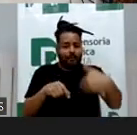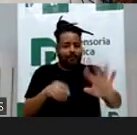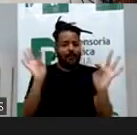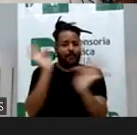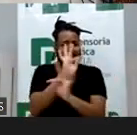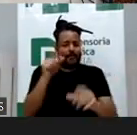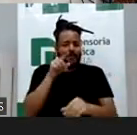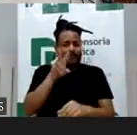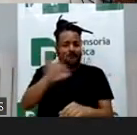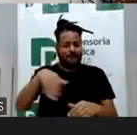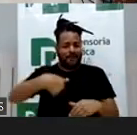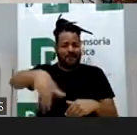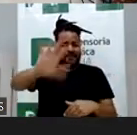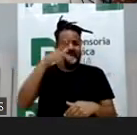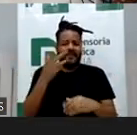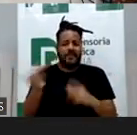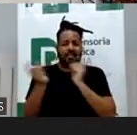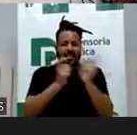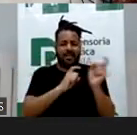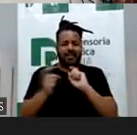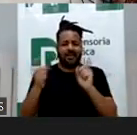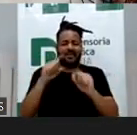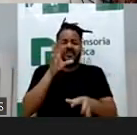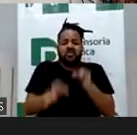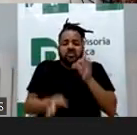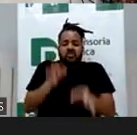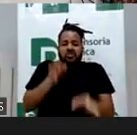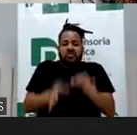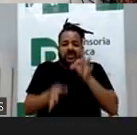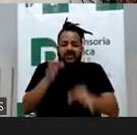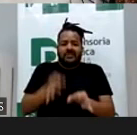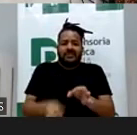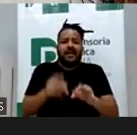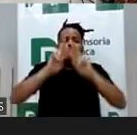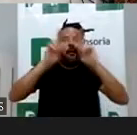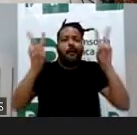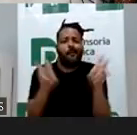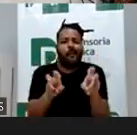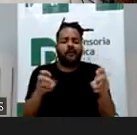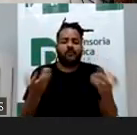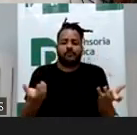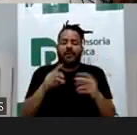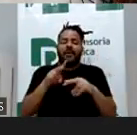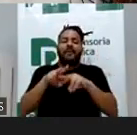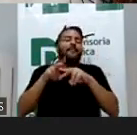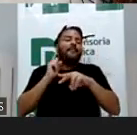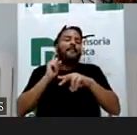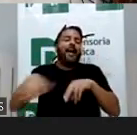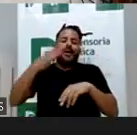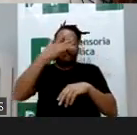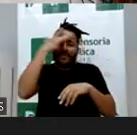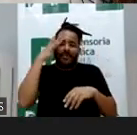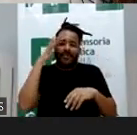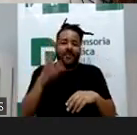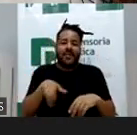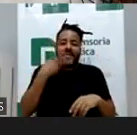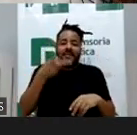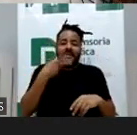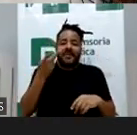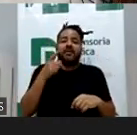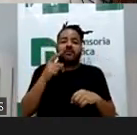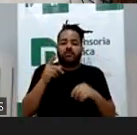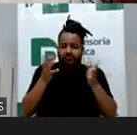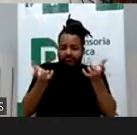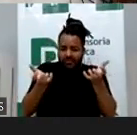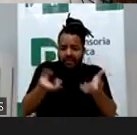virar ambiente de discussão judicial. Enfim, por que tem gente preferindo falar de over-shariting? Porque